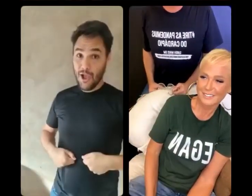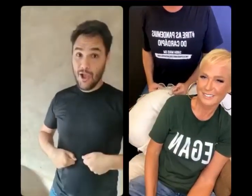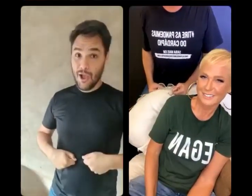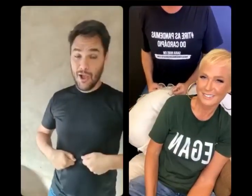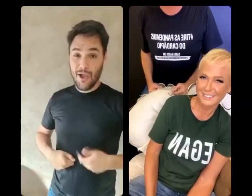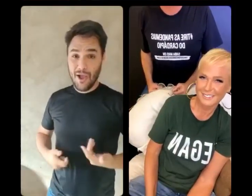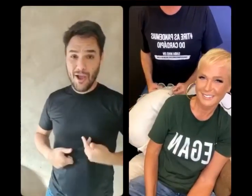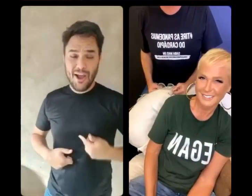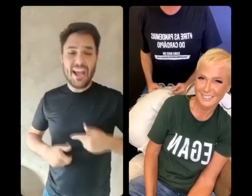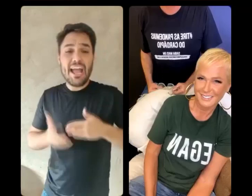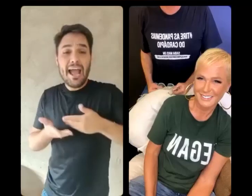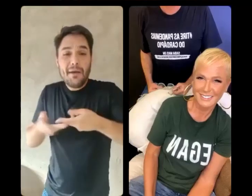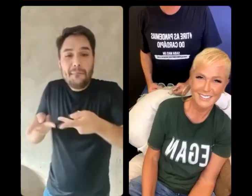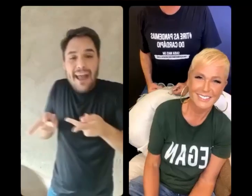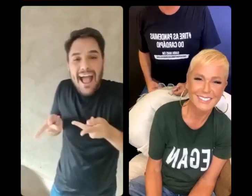do seu prato, meu amigo.